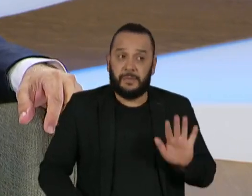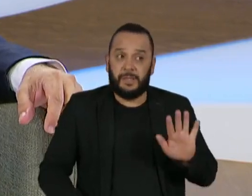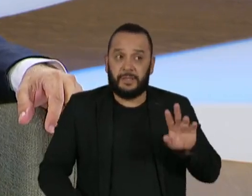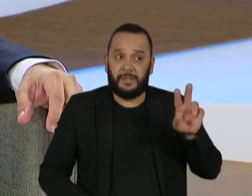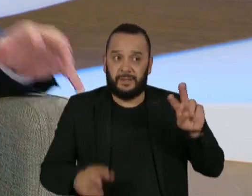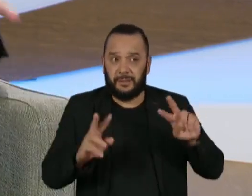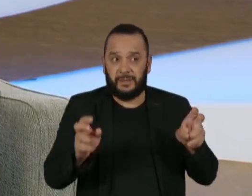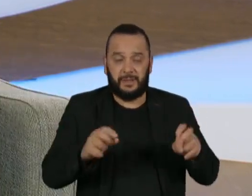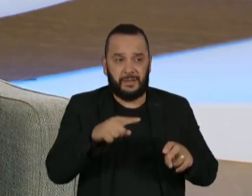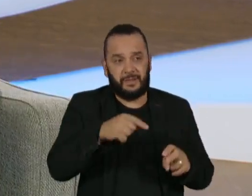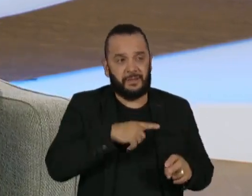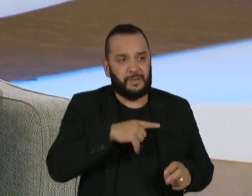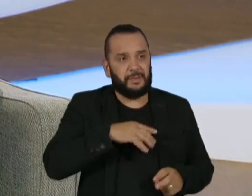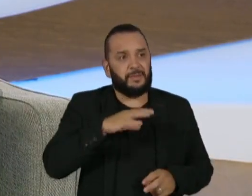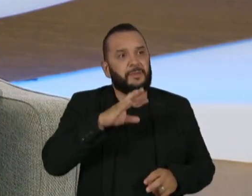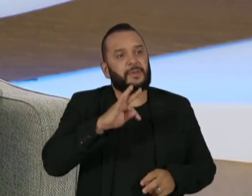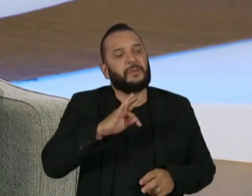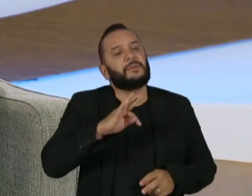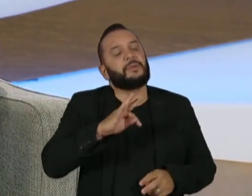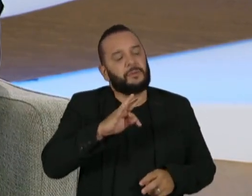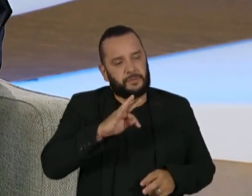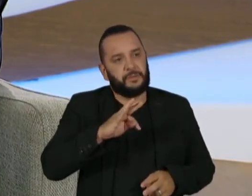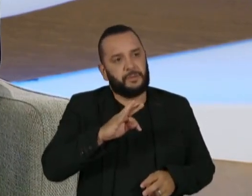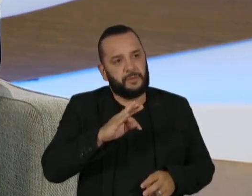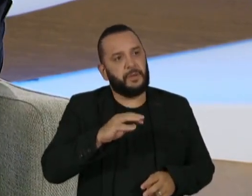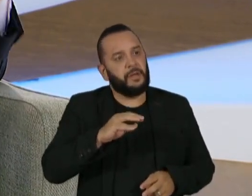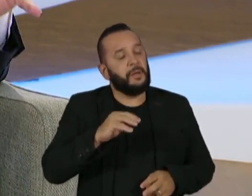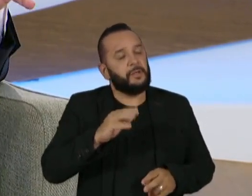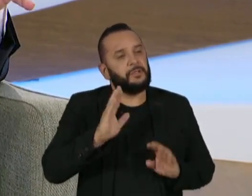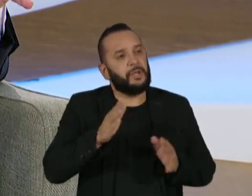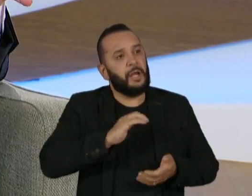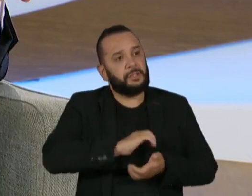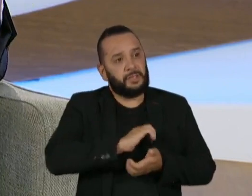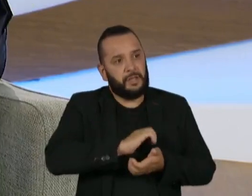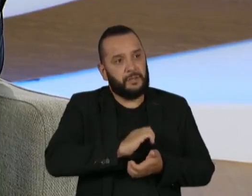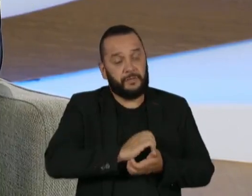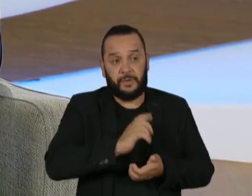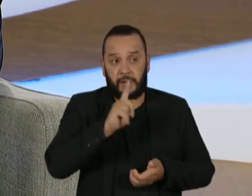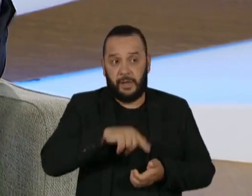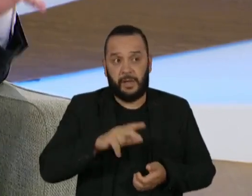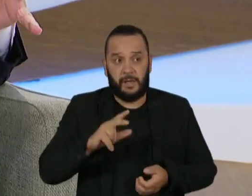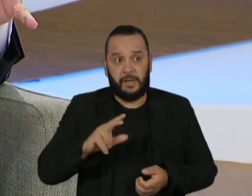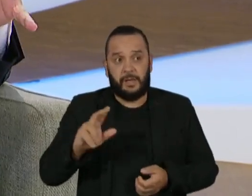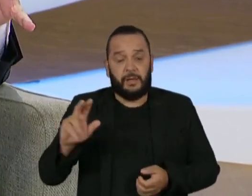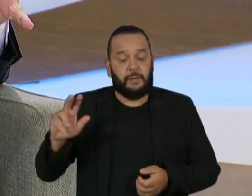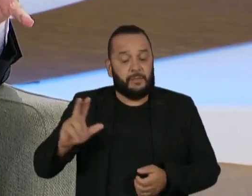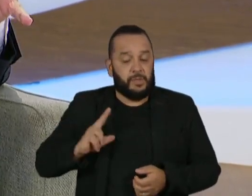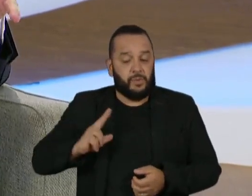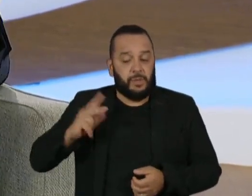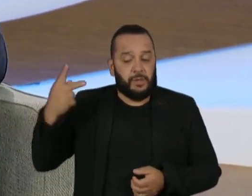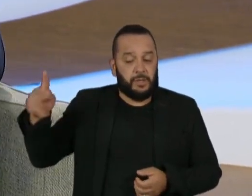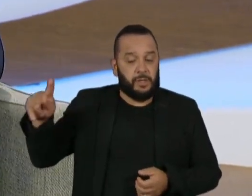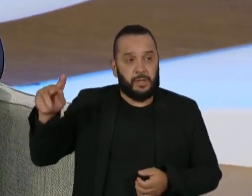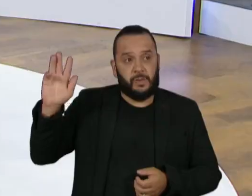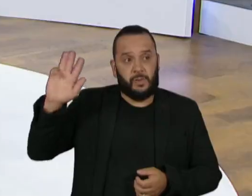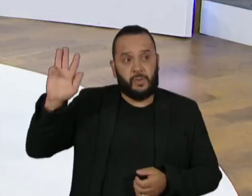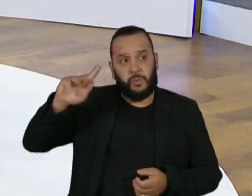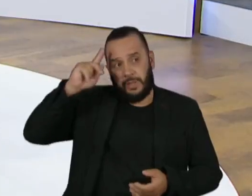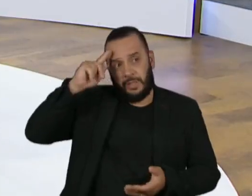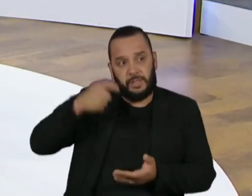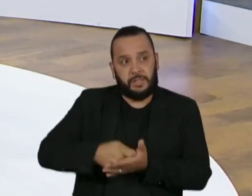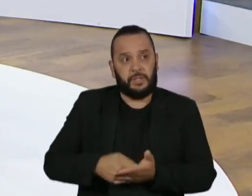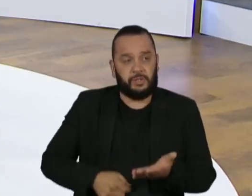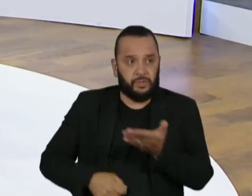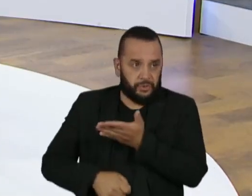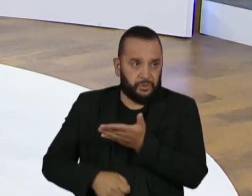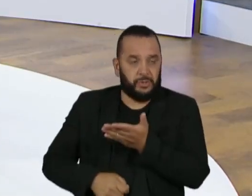é uma questão de cunho eminentemente pessoal, é uma decisão do presidente da república, é